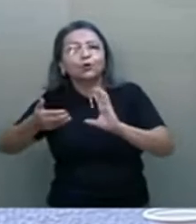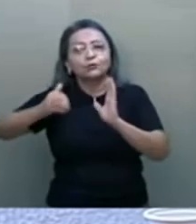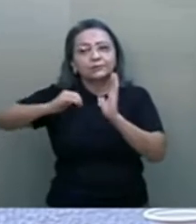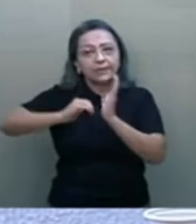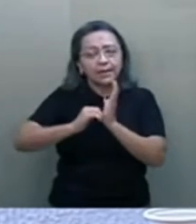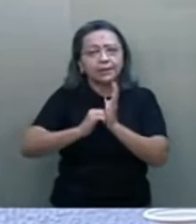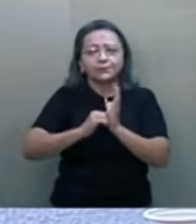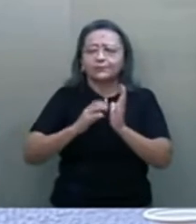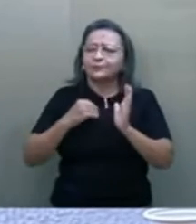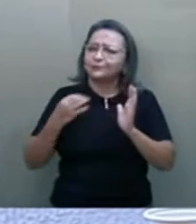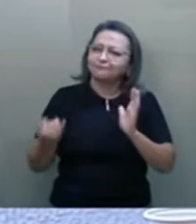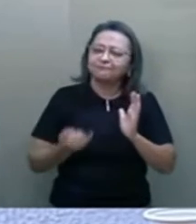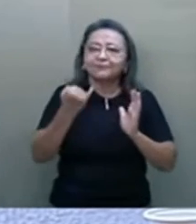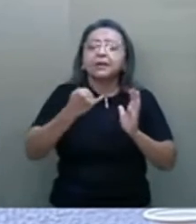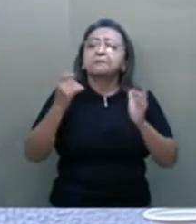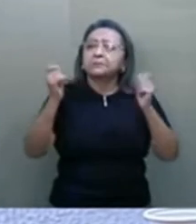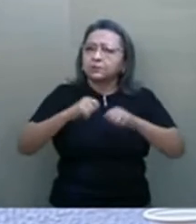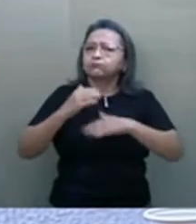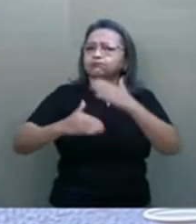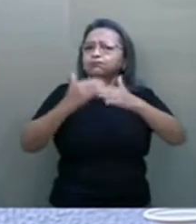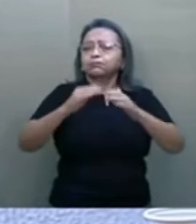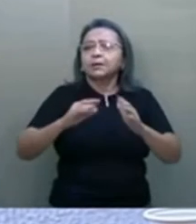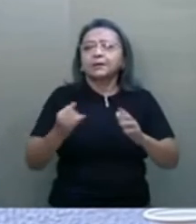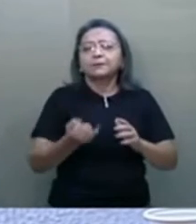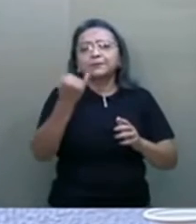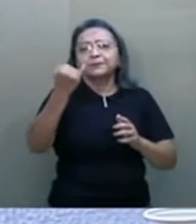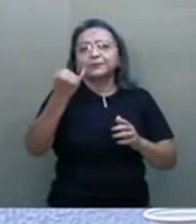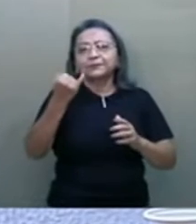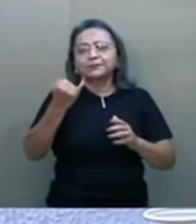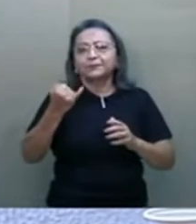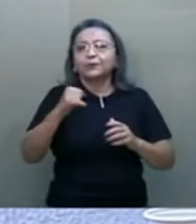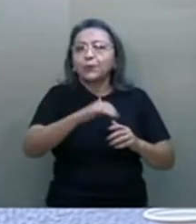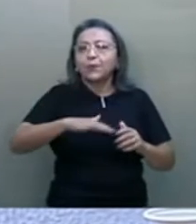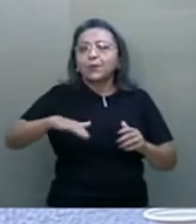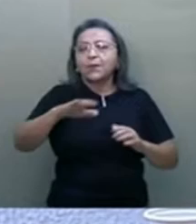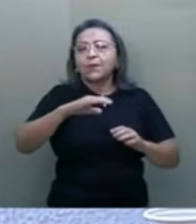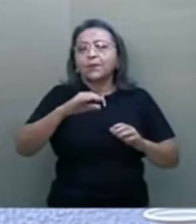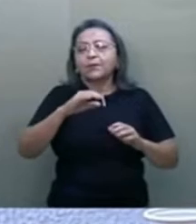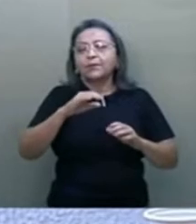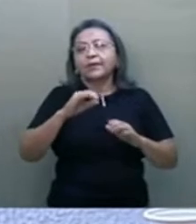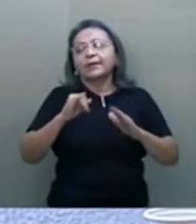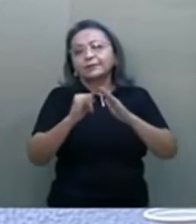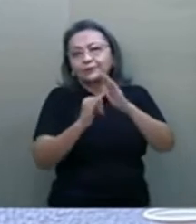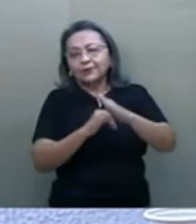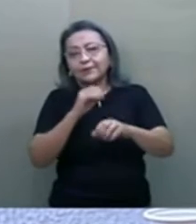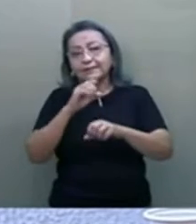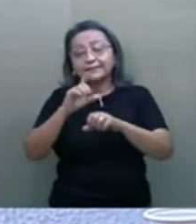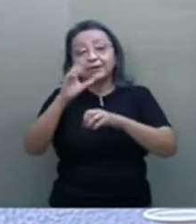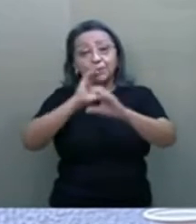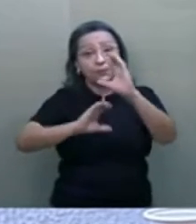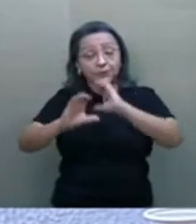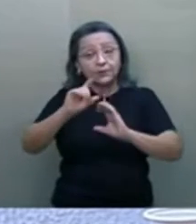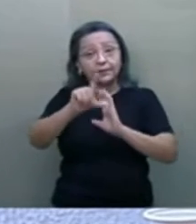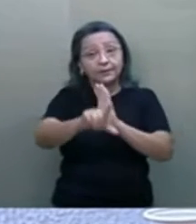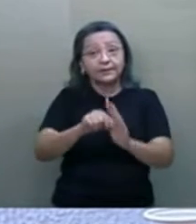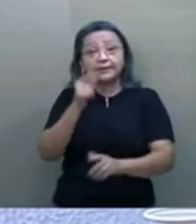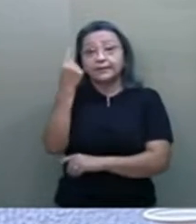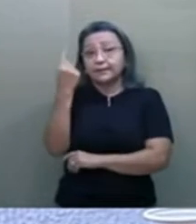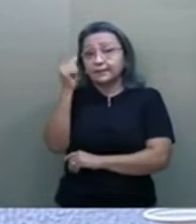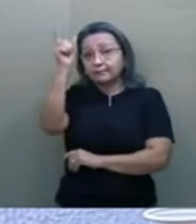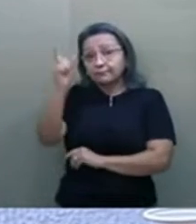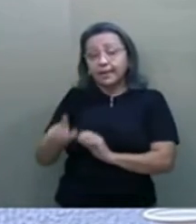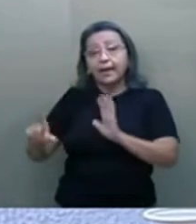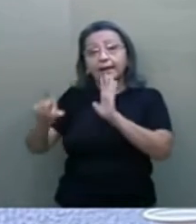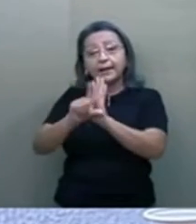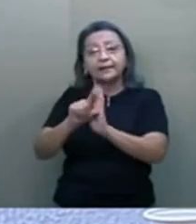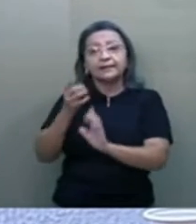e permitiu avanços significativos no ambiente institucional das telecomunicações. Destaco aqui a Lei das